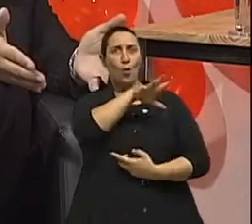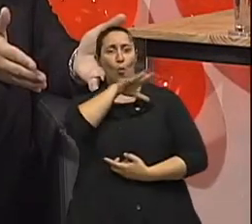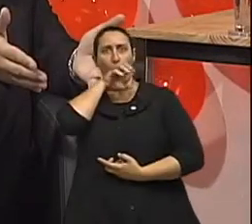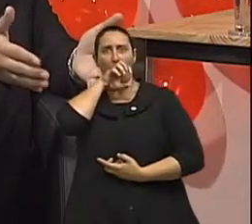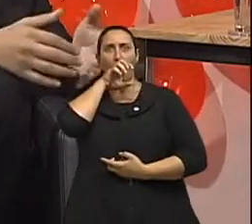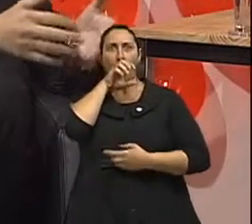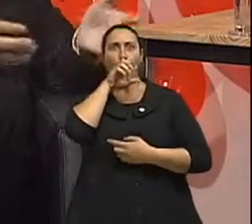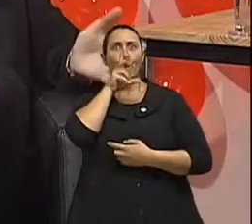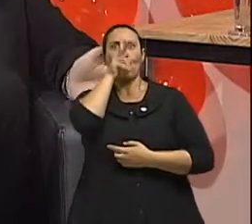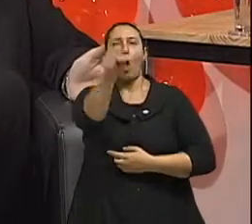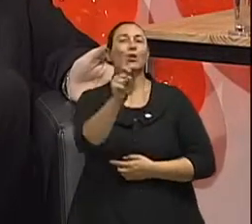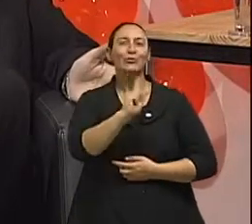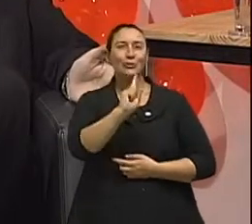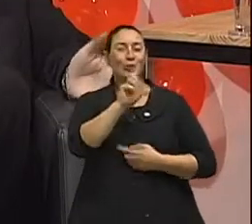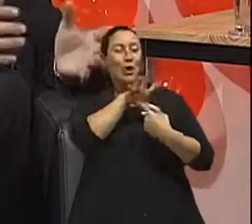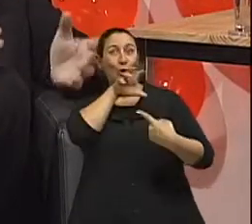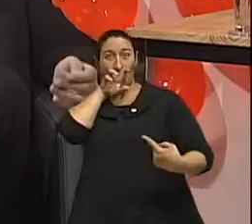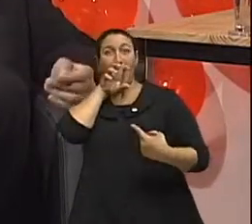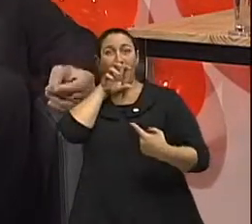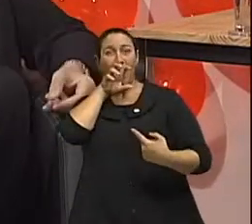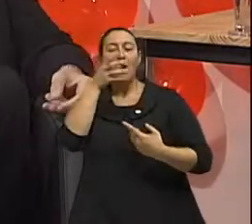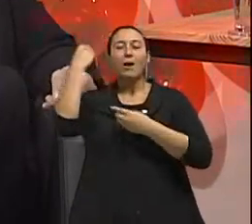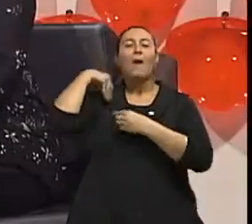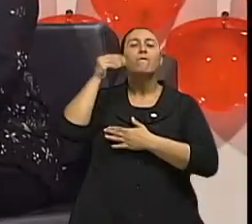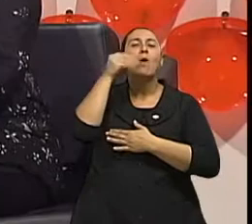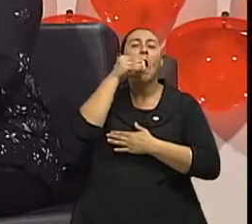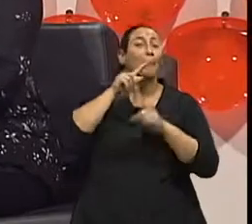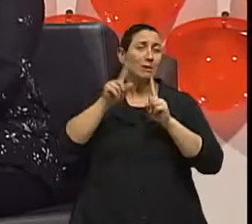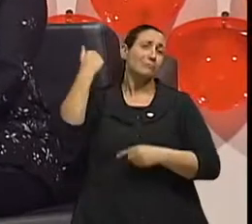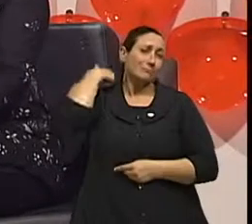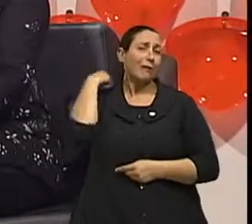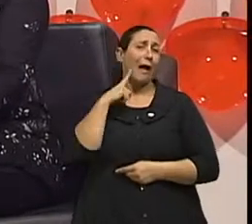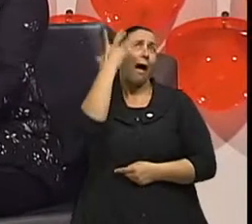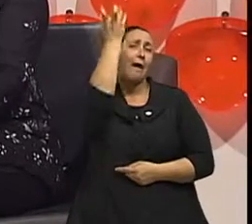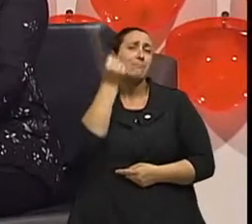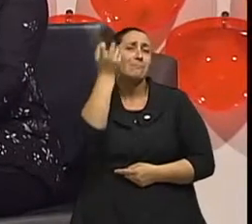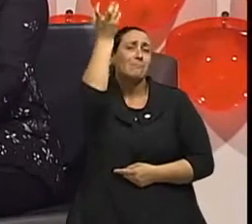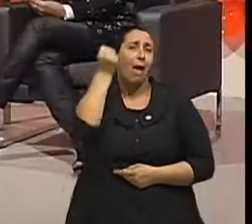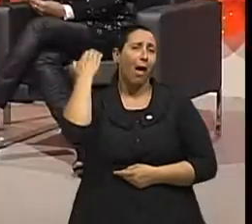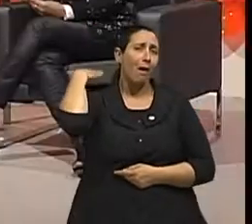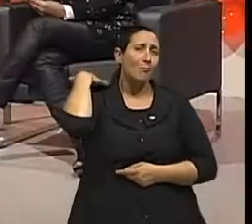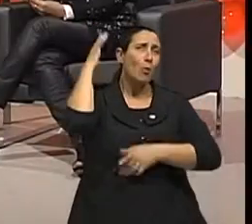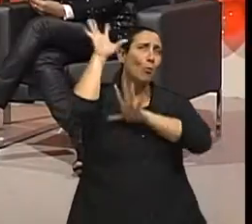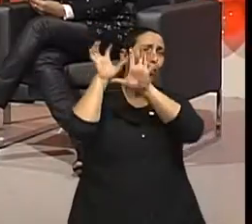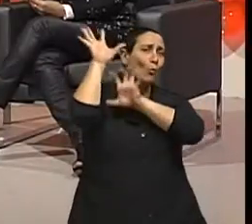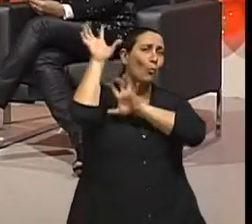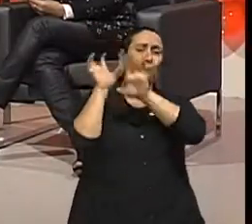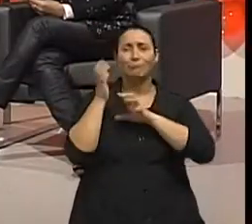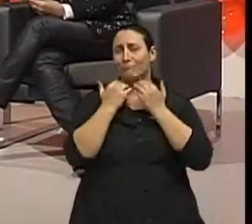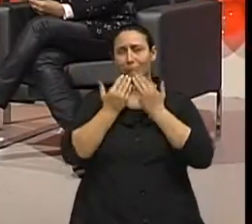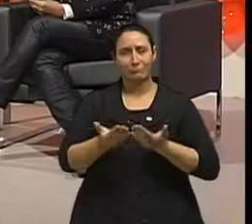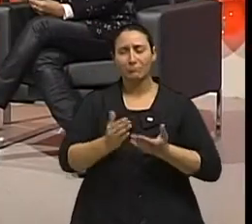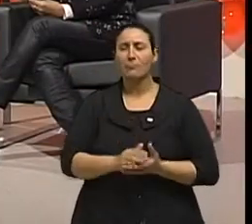mais distal do pulmão e aumentando o risco de um câncer mais periférico. Essa questão do fumante passivo, isso me intriga, e por isso lhe faço a